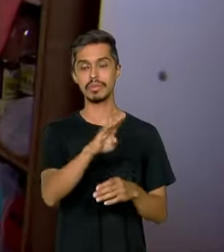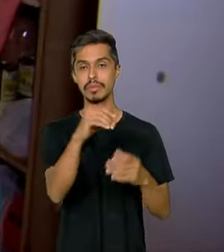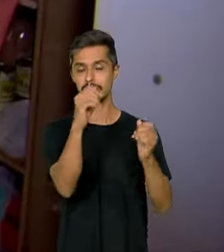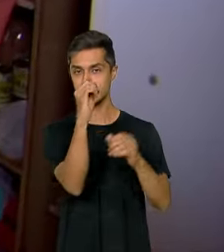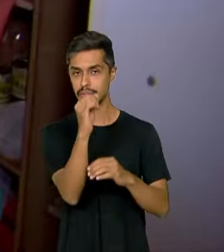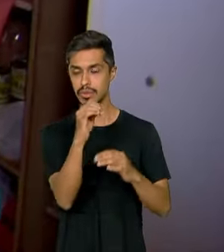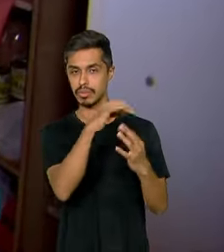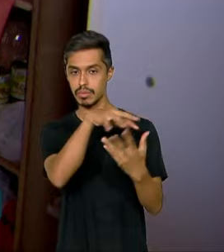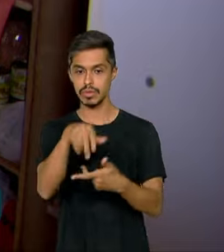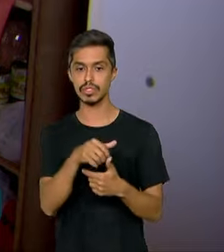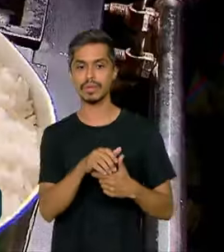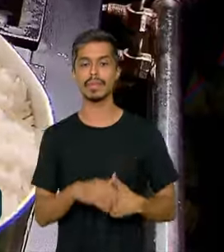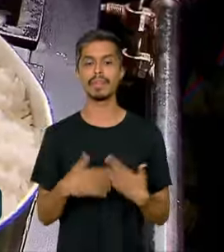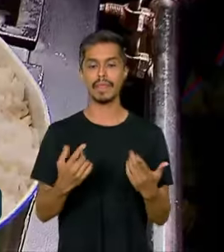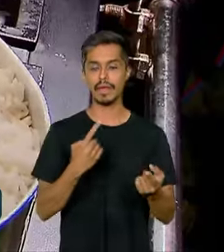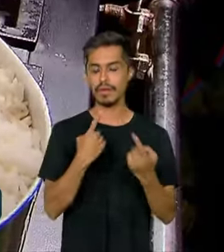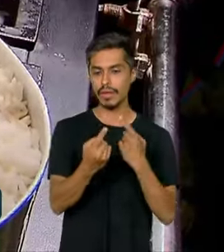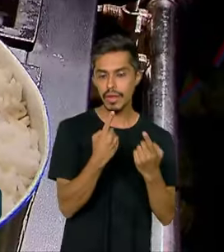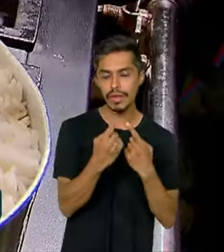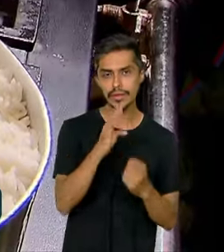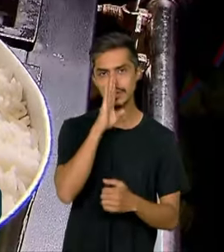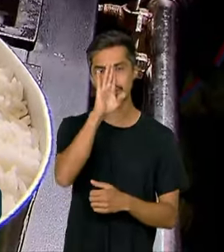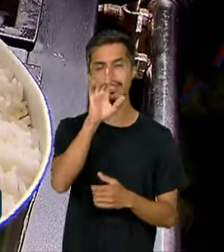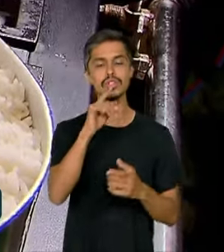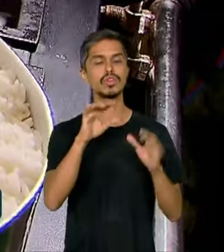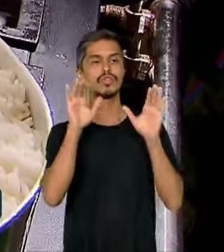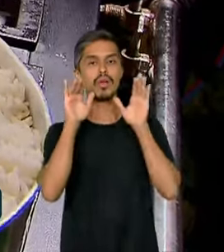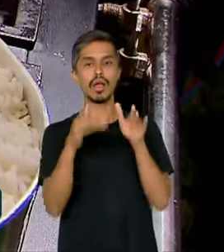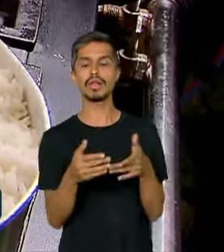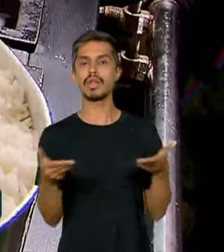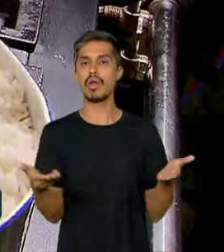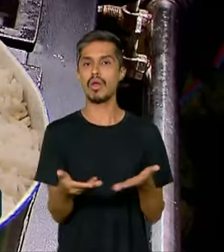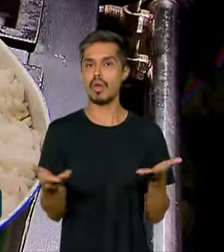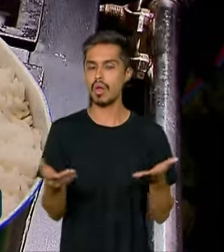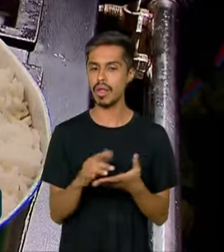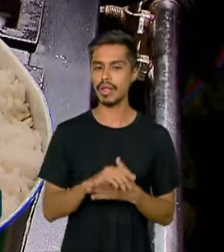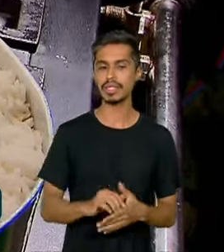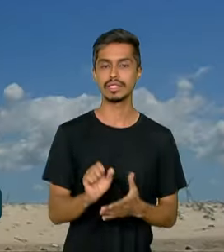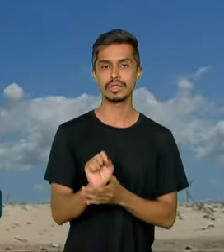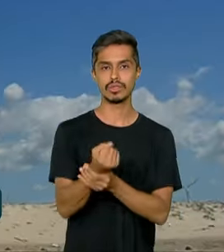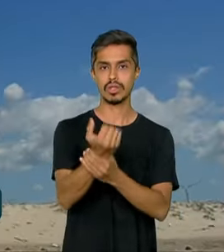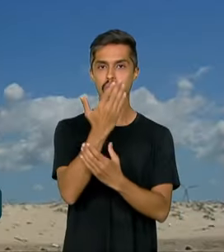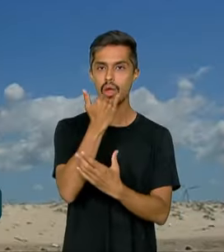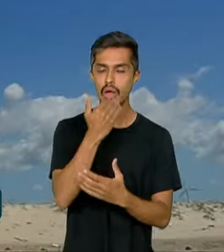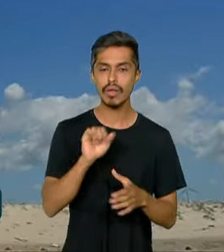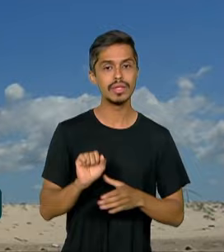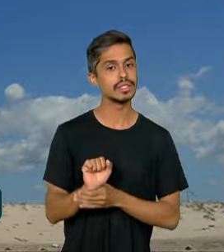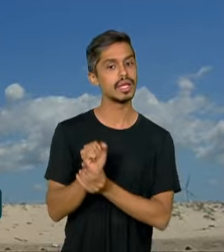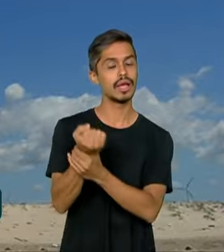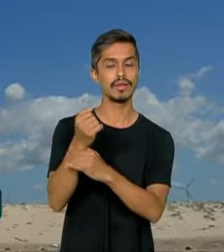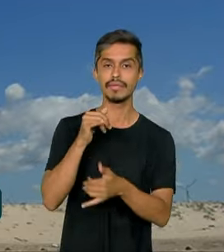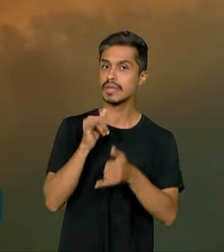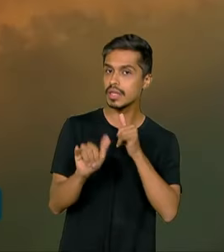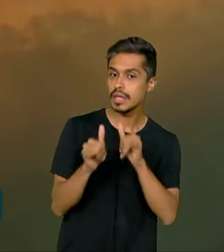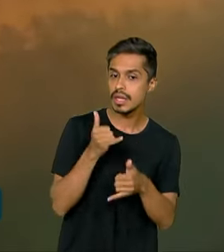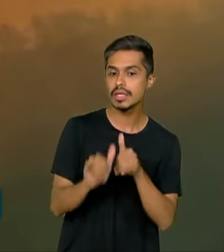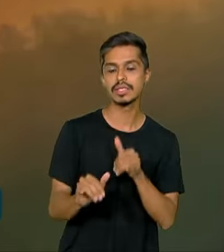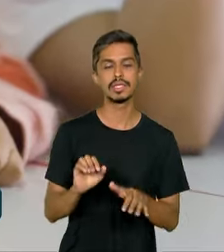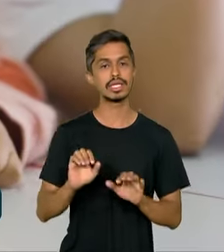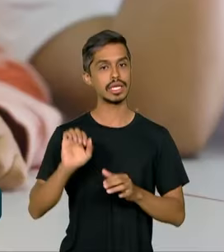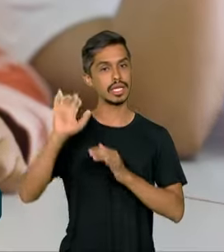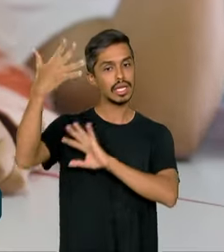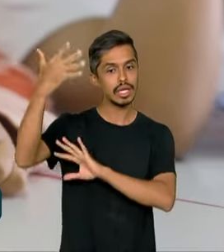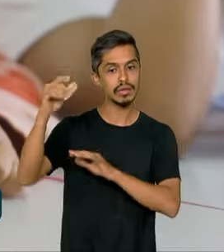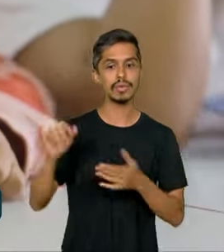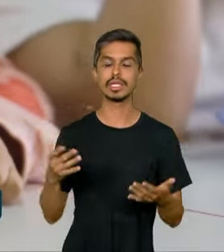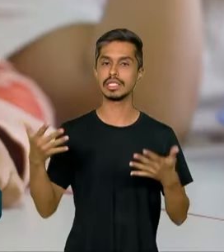principais discussões giram atualmente sobre segurança alimentar, segurança energética, clima,